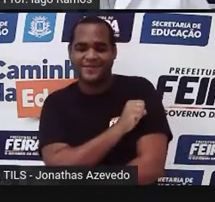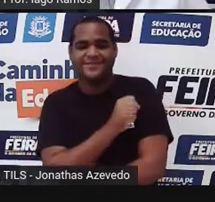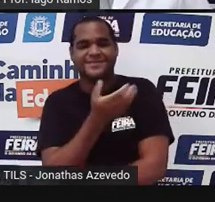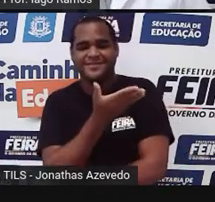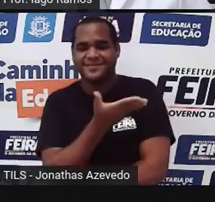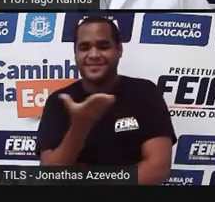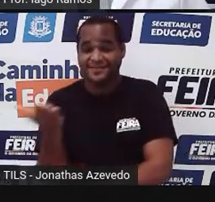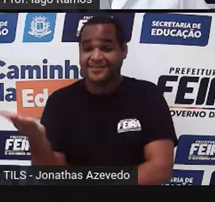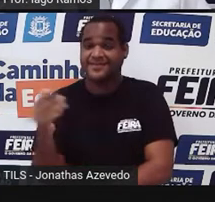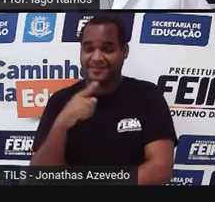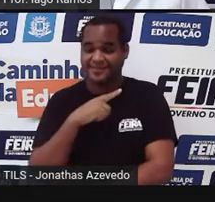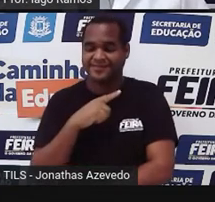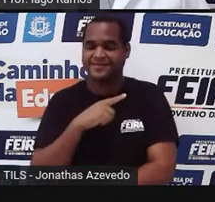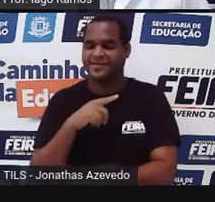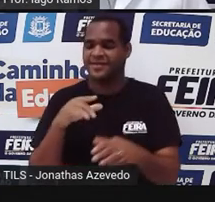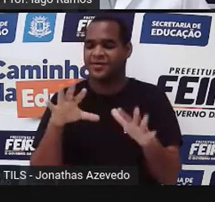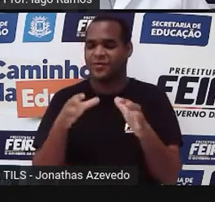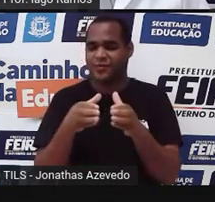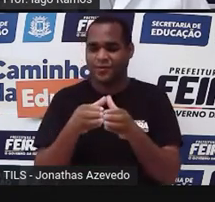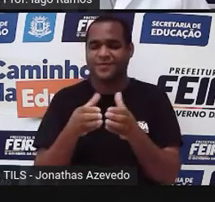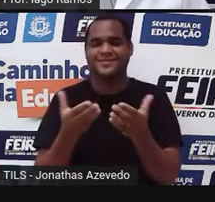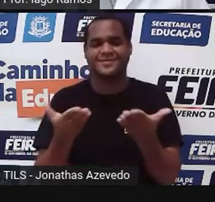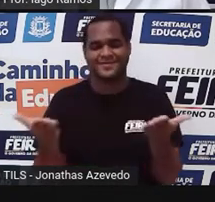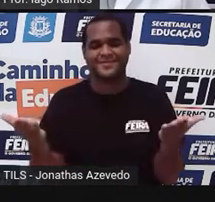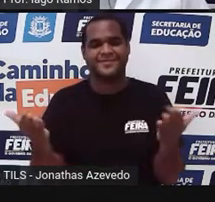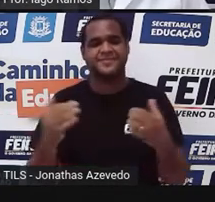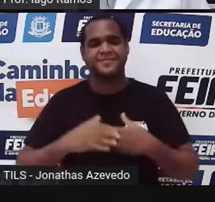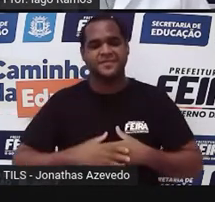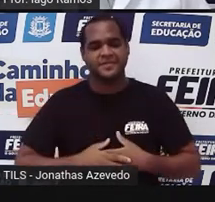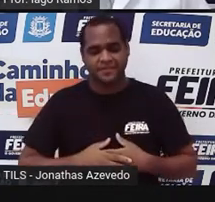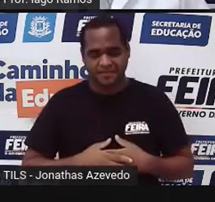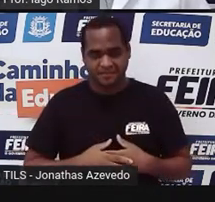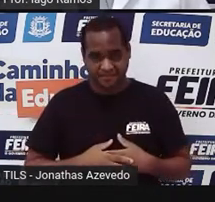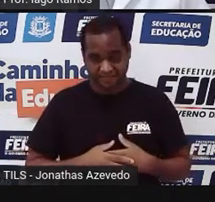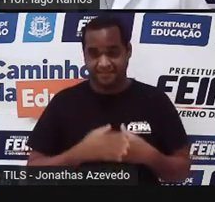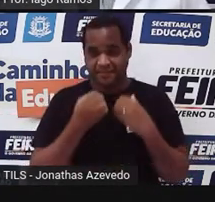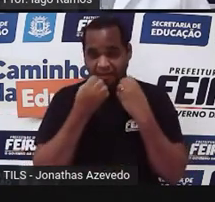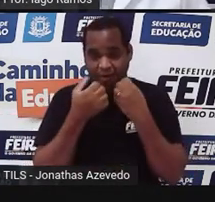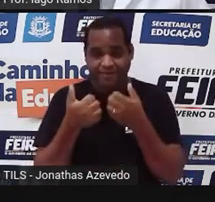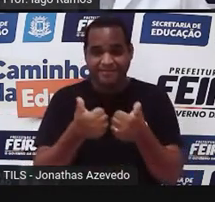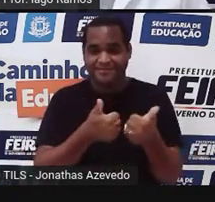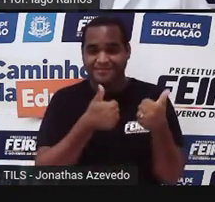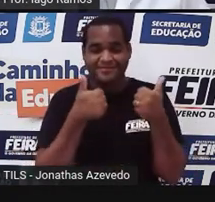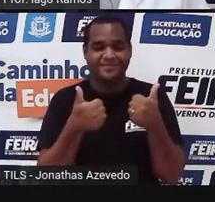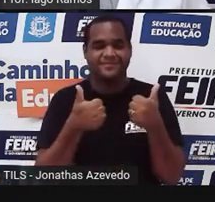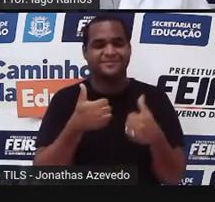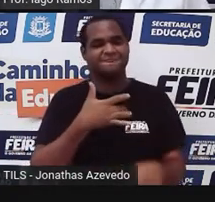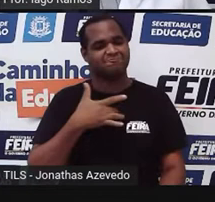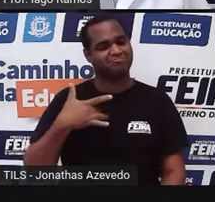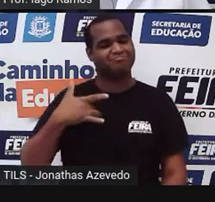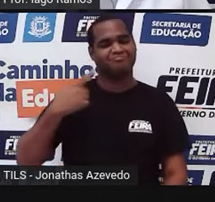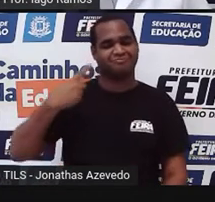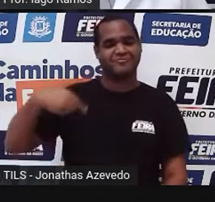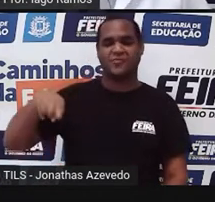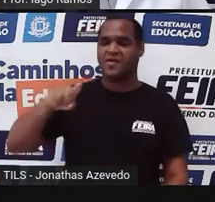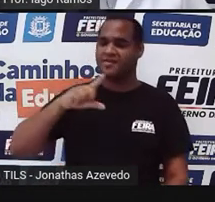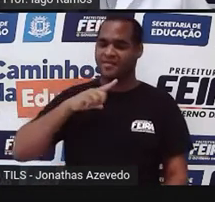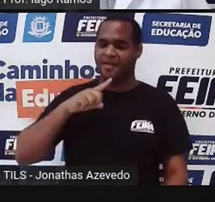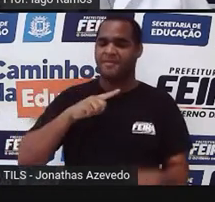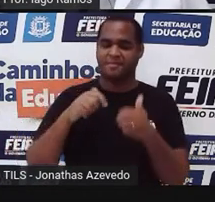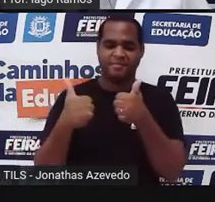de ensino das turmas de oitavo ano. Tudo bem por aí? Tudo bem por aqui? Tudo bem